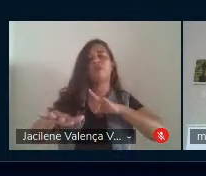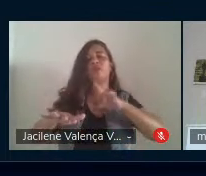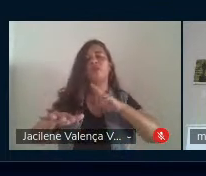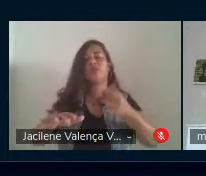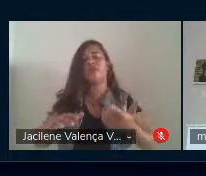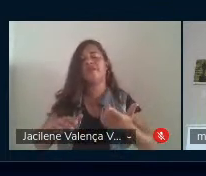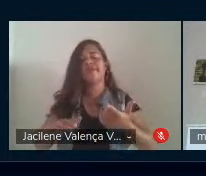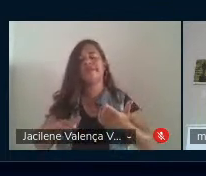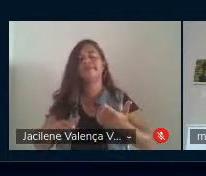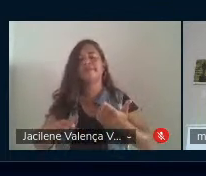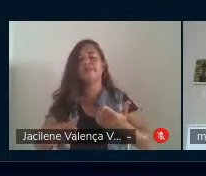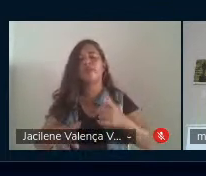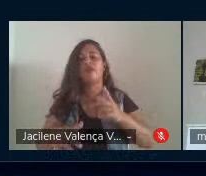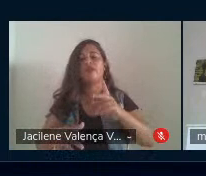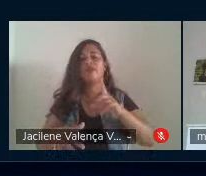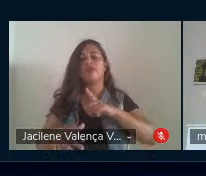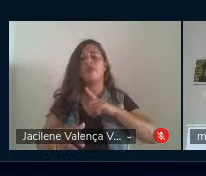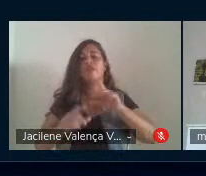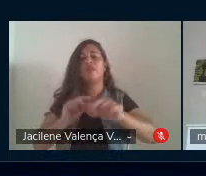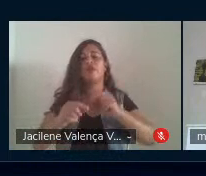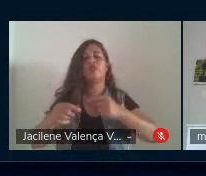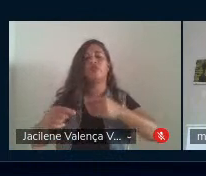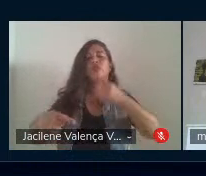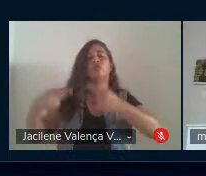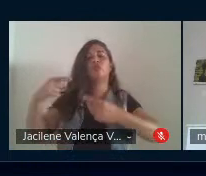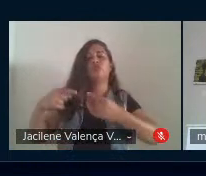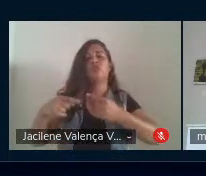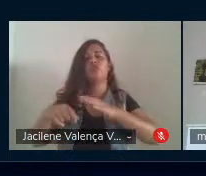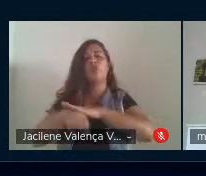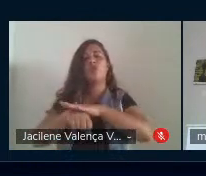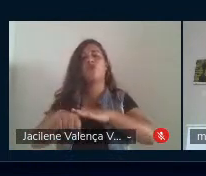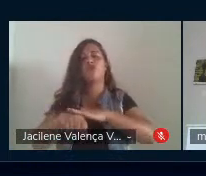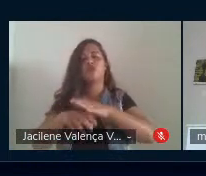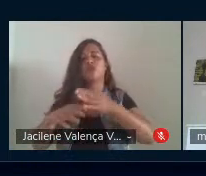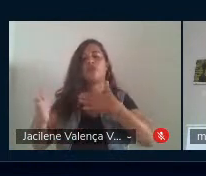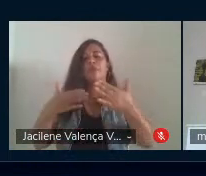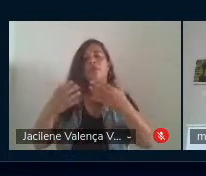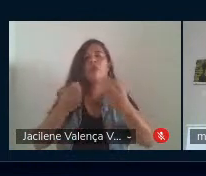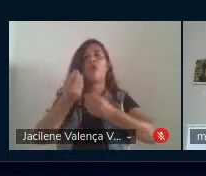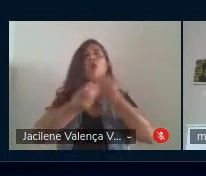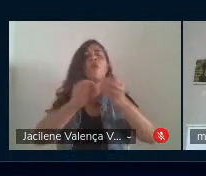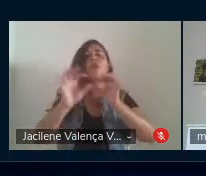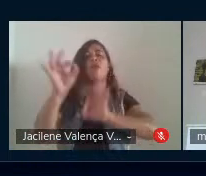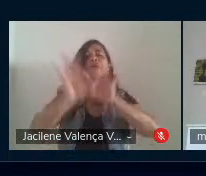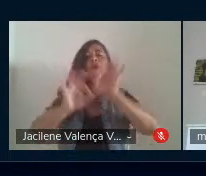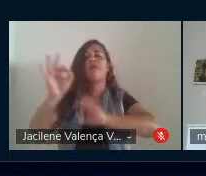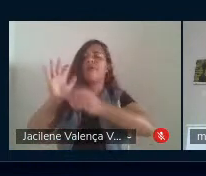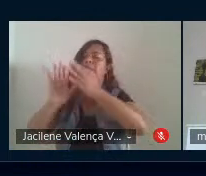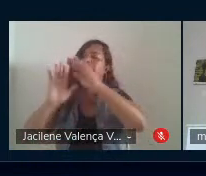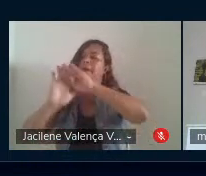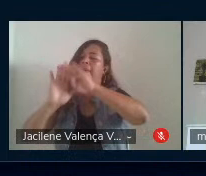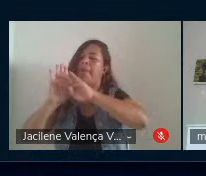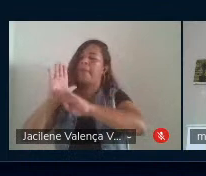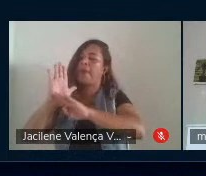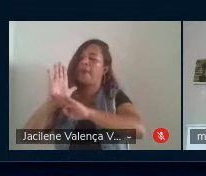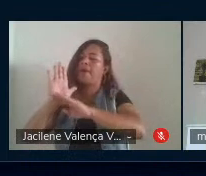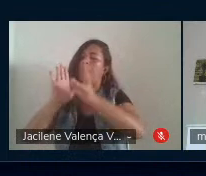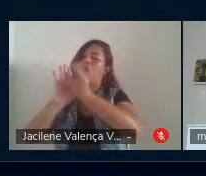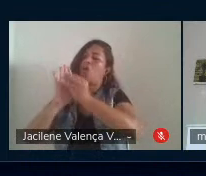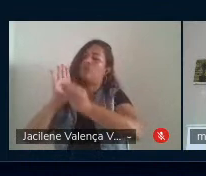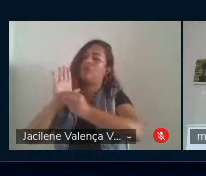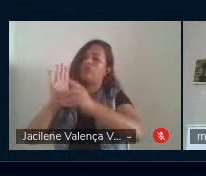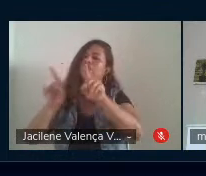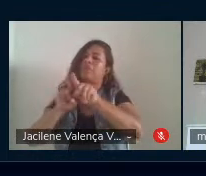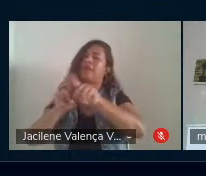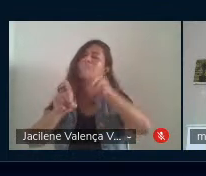vindas, né? Foi-se discutindo a programação, discutindo os conteúdos, né? E aí, também, nos faz